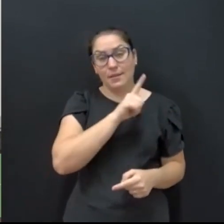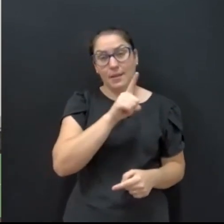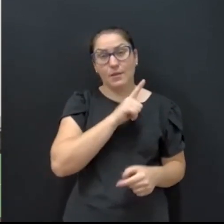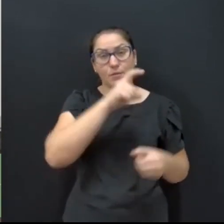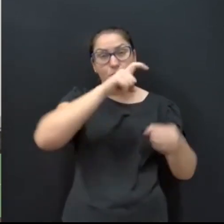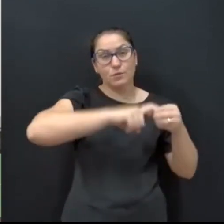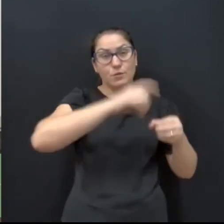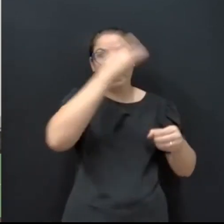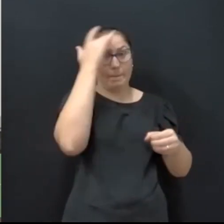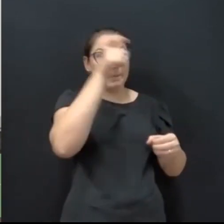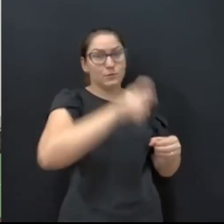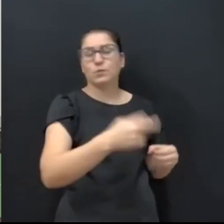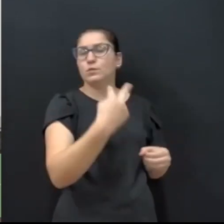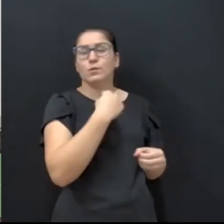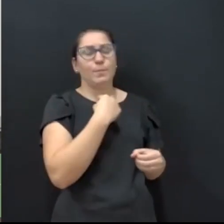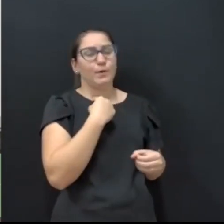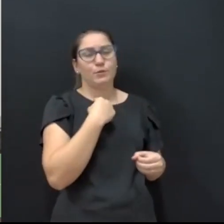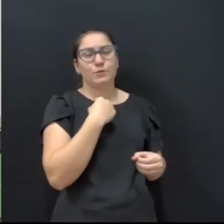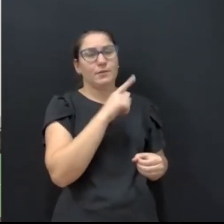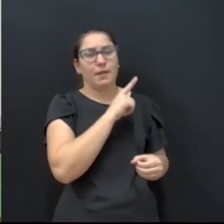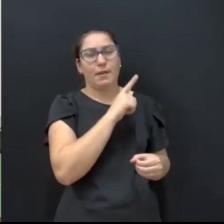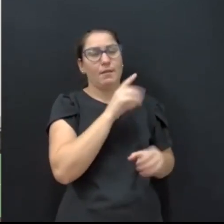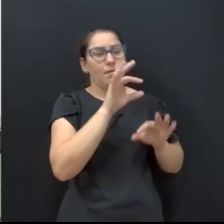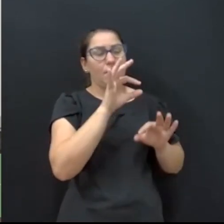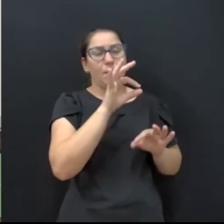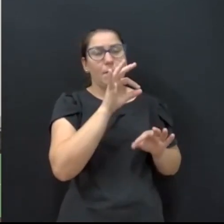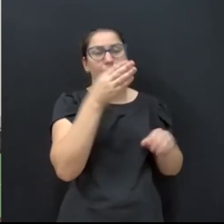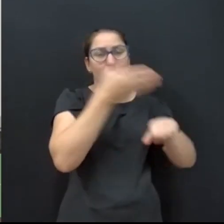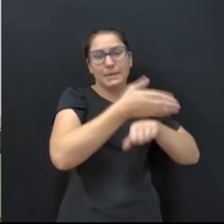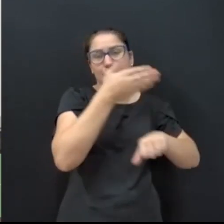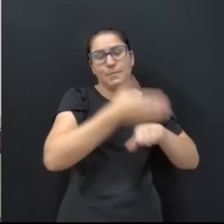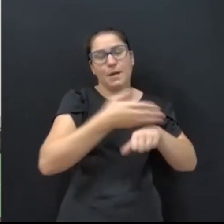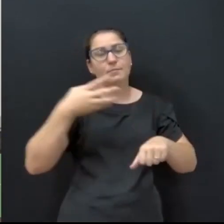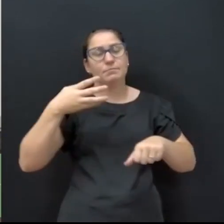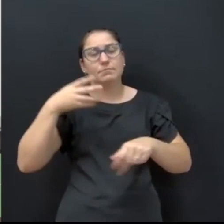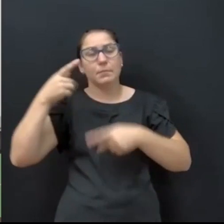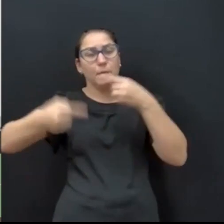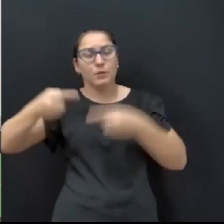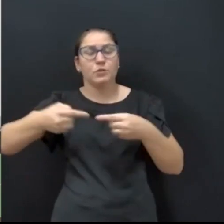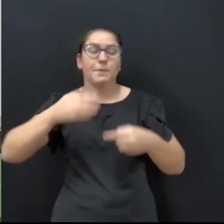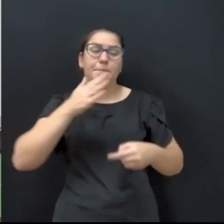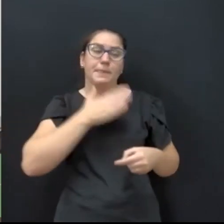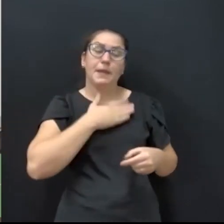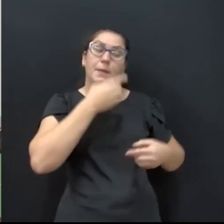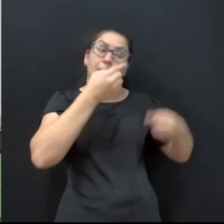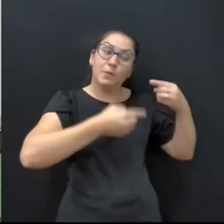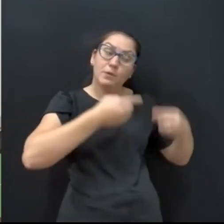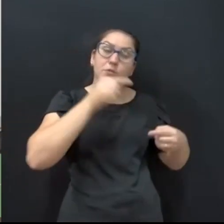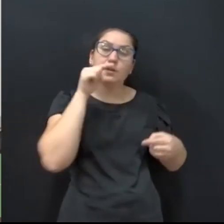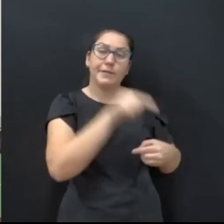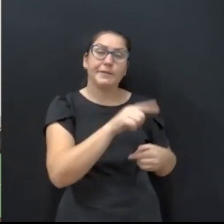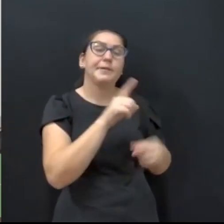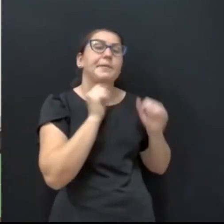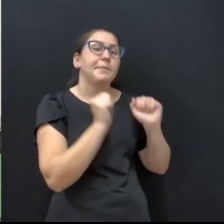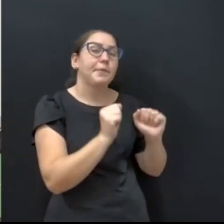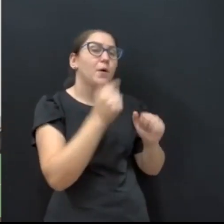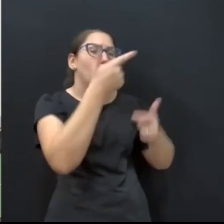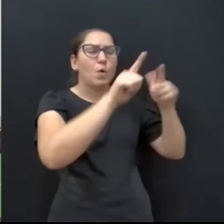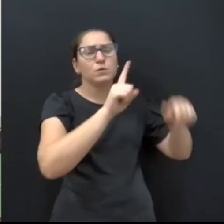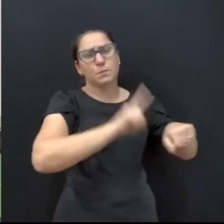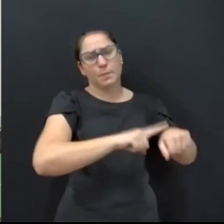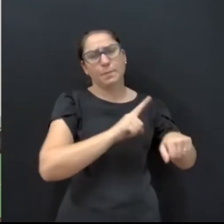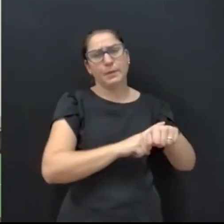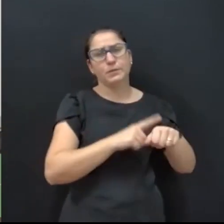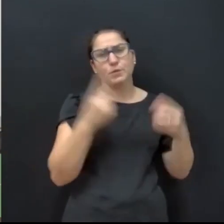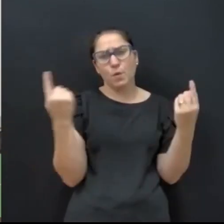são formadas por pessoas que não tem mandato o que eu vi lá gostei dos discursos políticos que talvez em algum outro momento